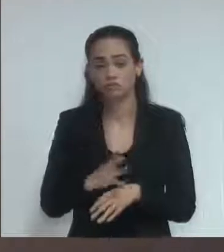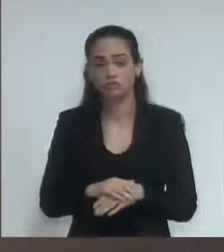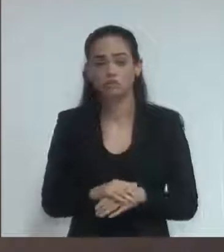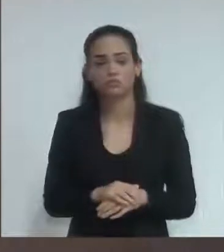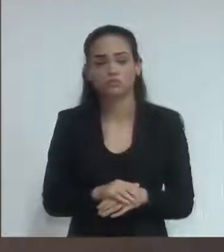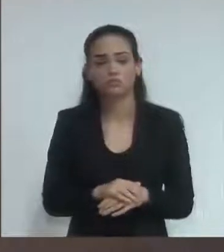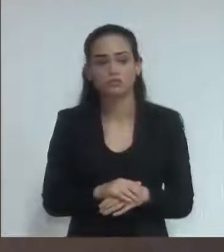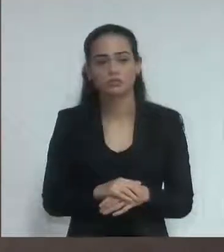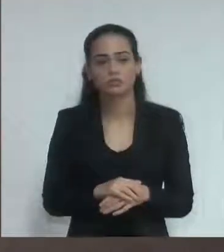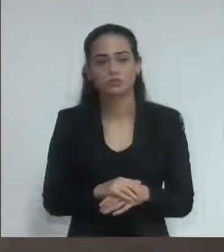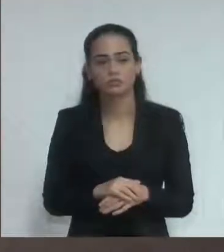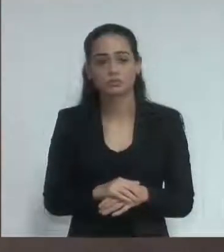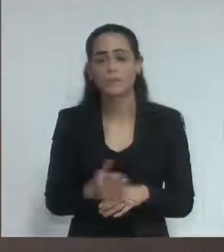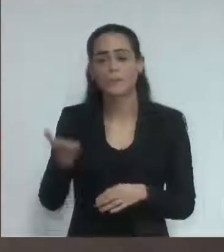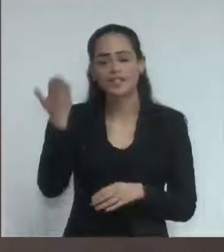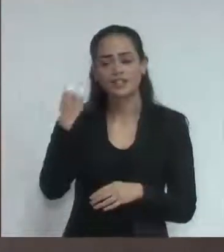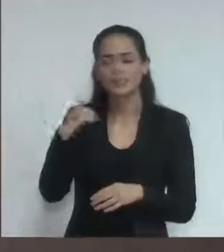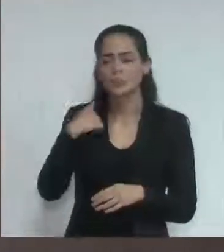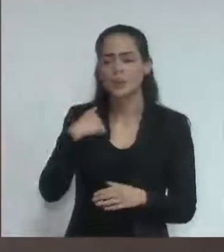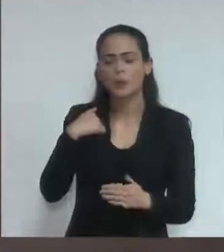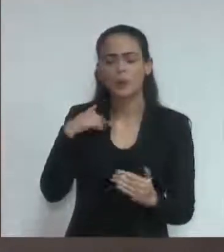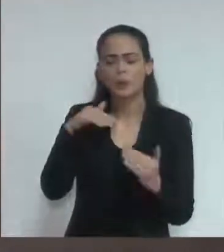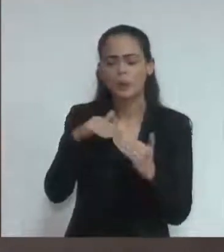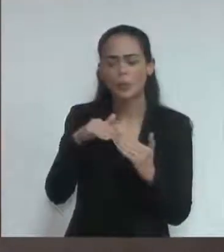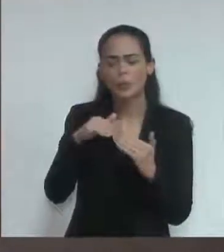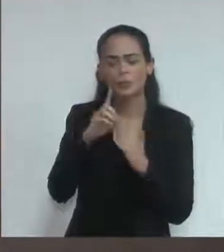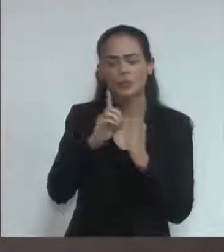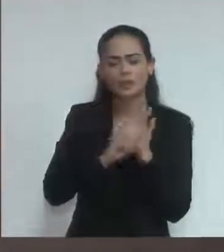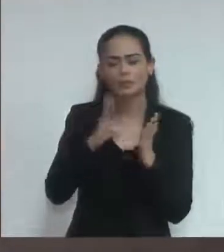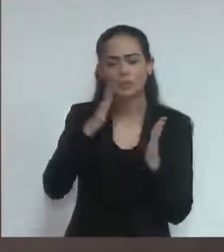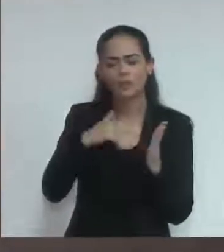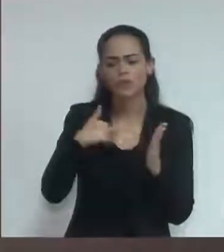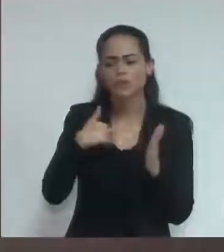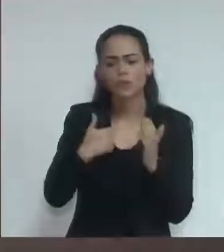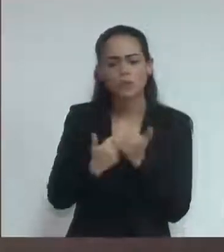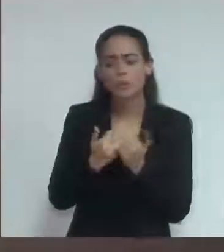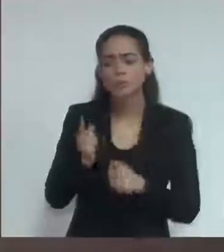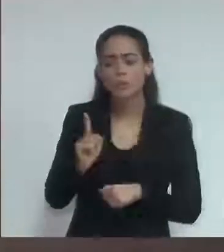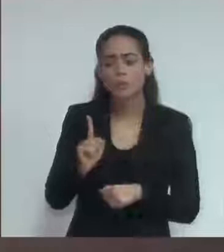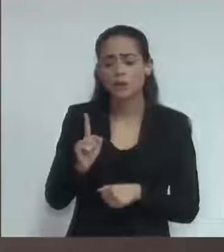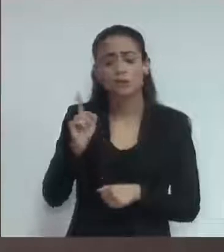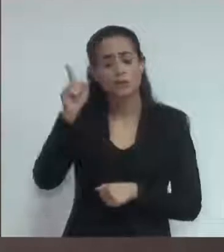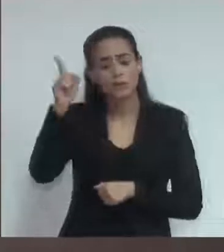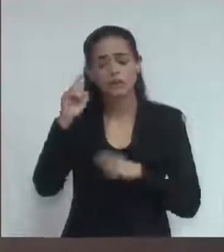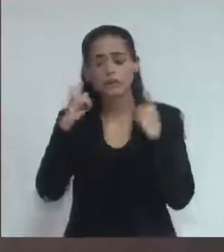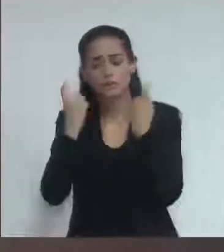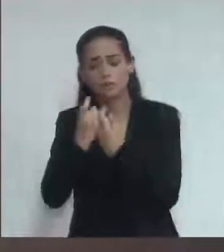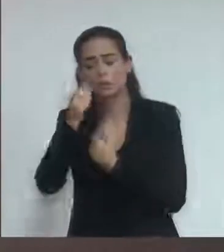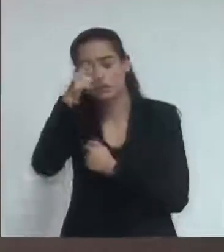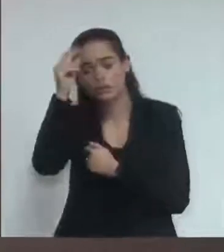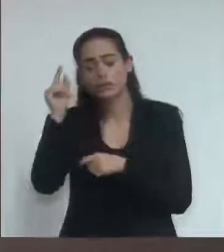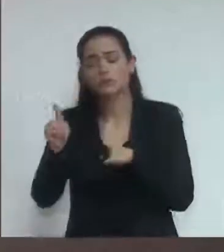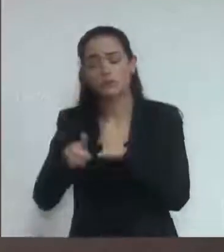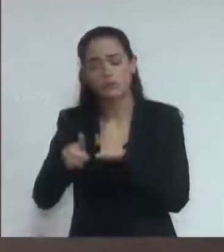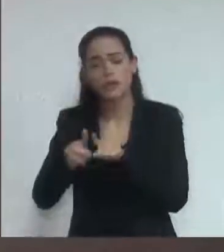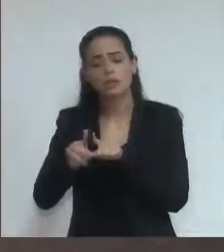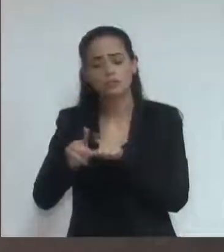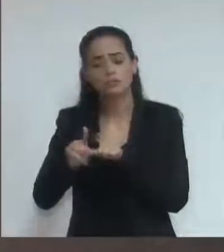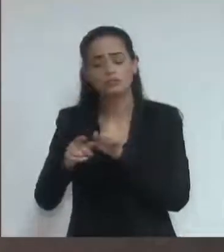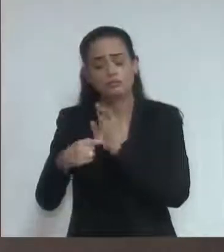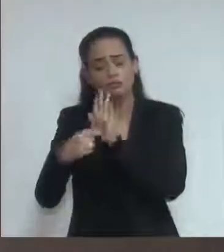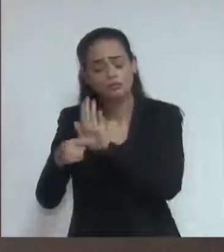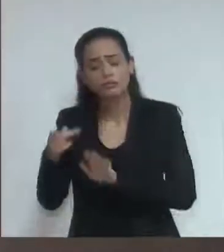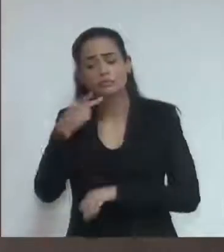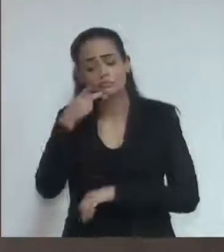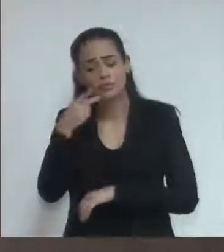Jamais sempre falei isso nunca escondi nem mesmo na reunião com o prefeito porque existem várias